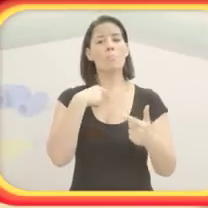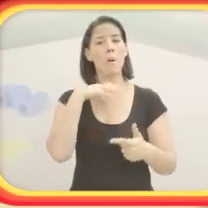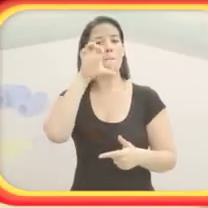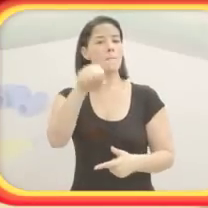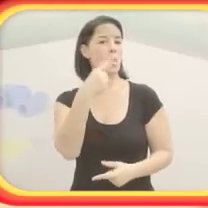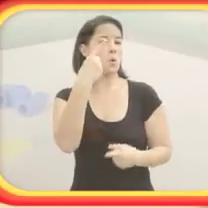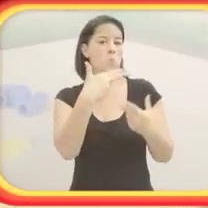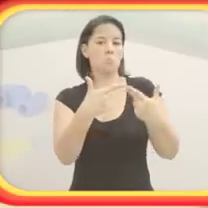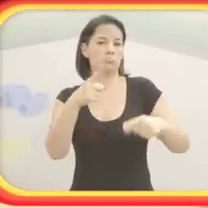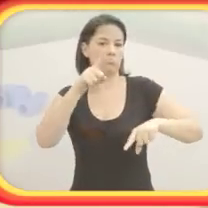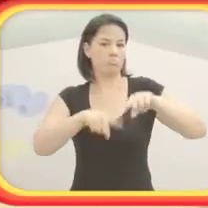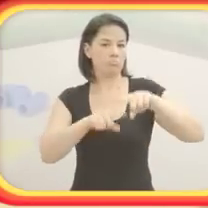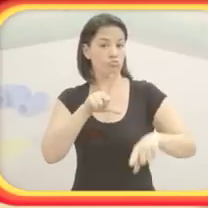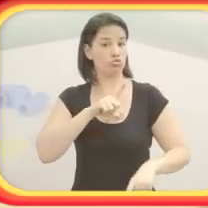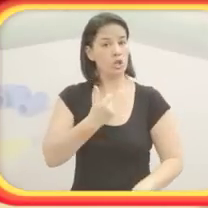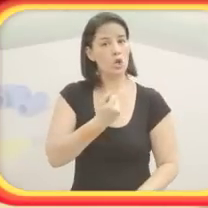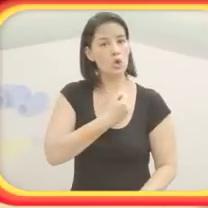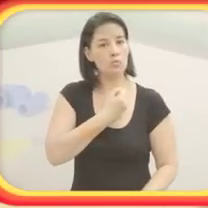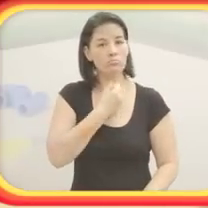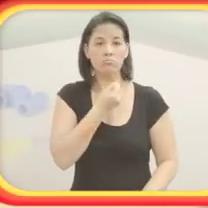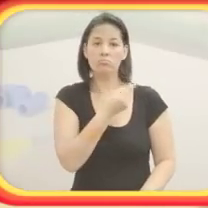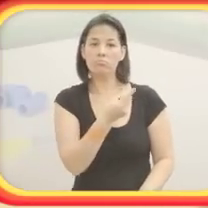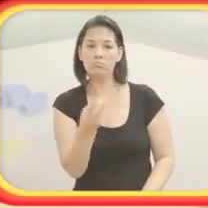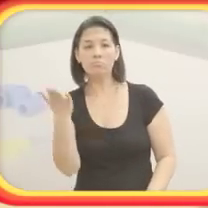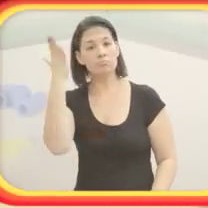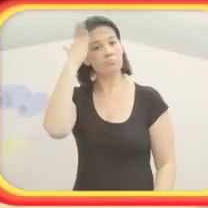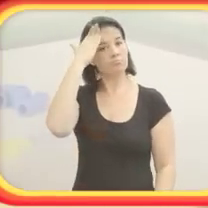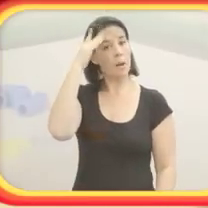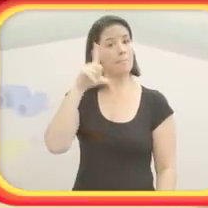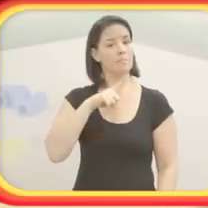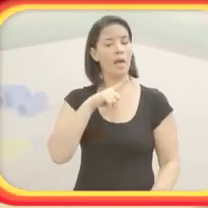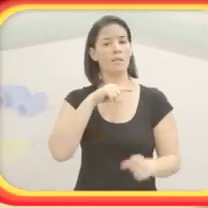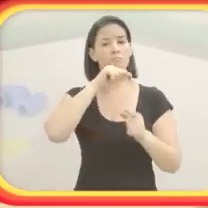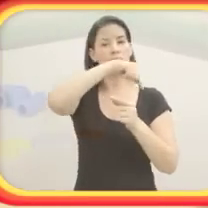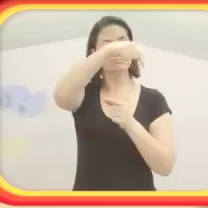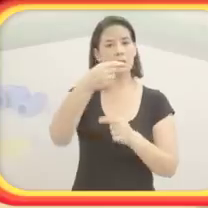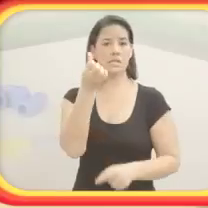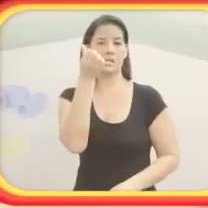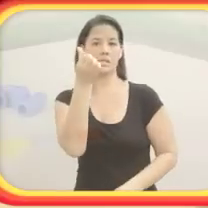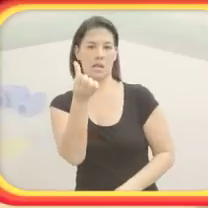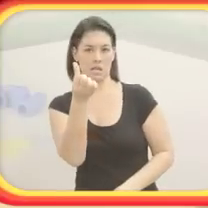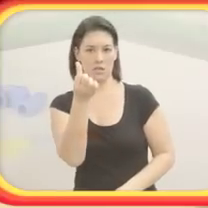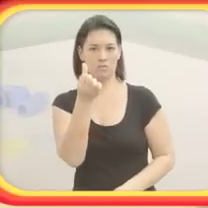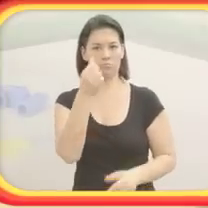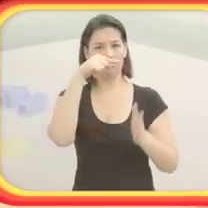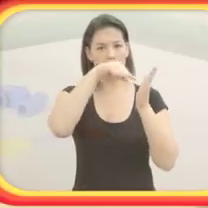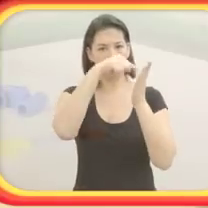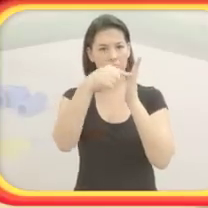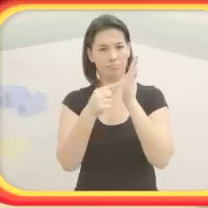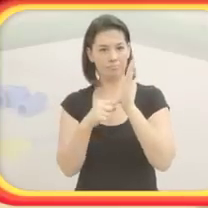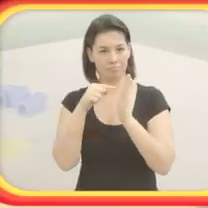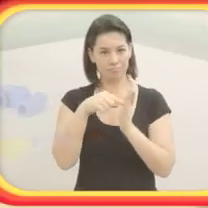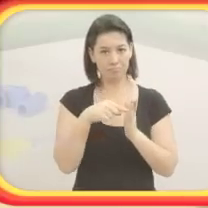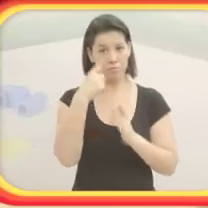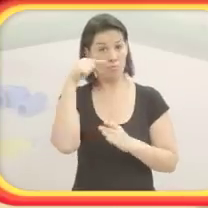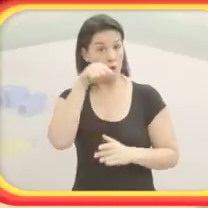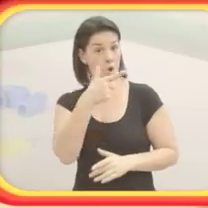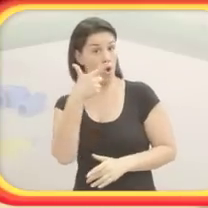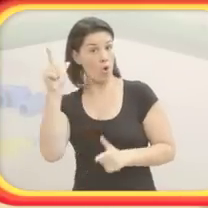essa peça do Numecom e contar... e saber que tem seis furos, tá? Outra coisa...